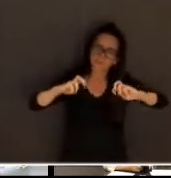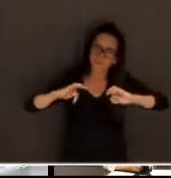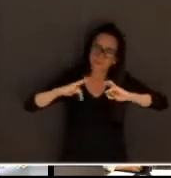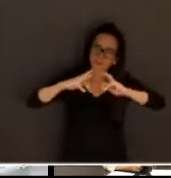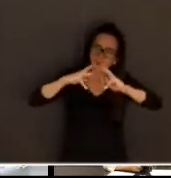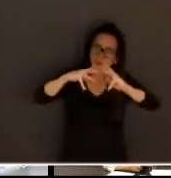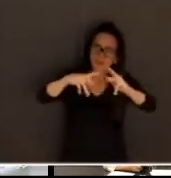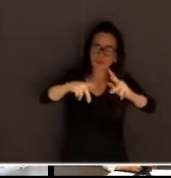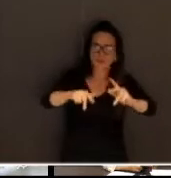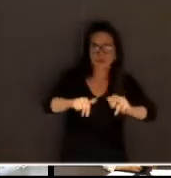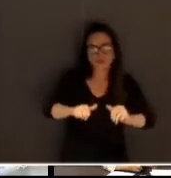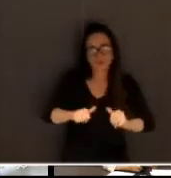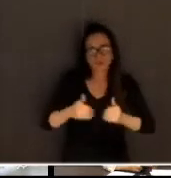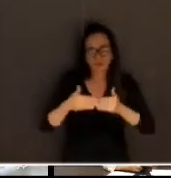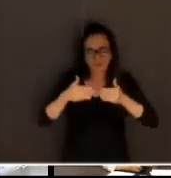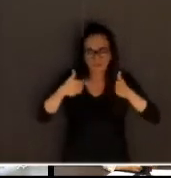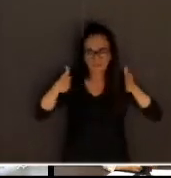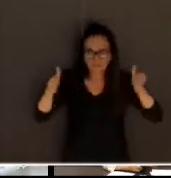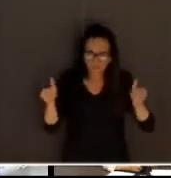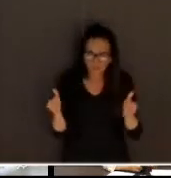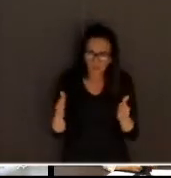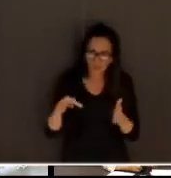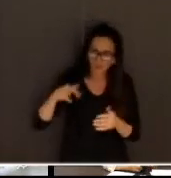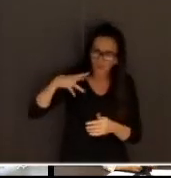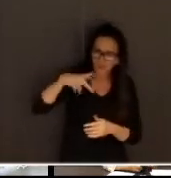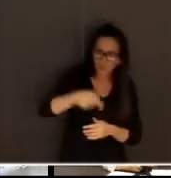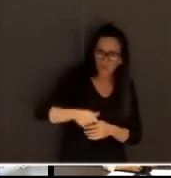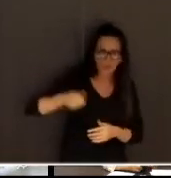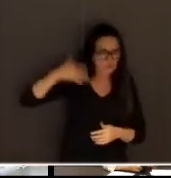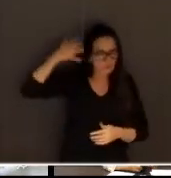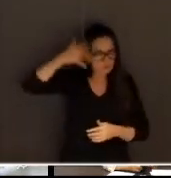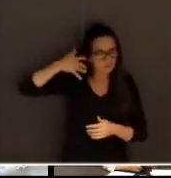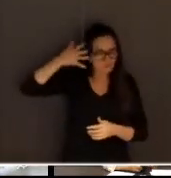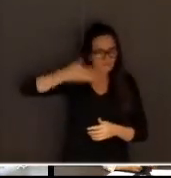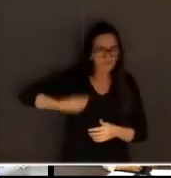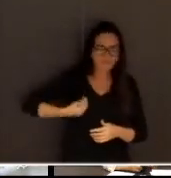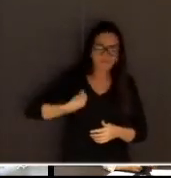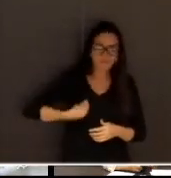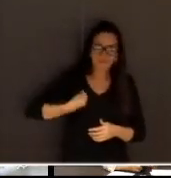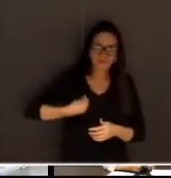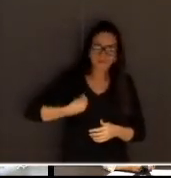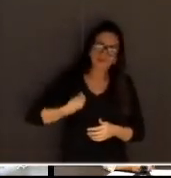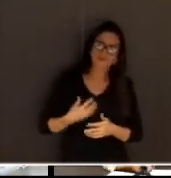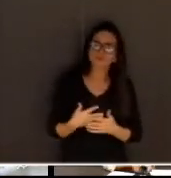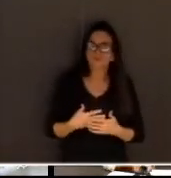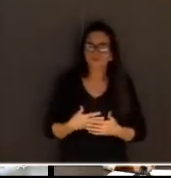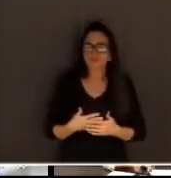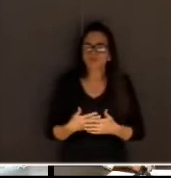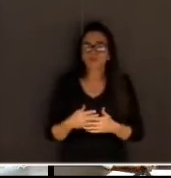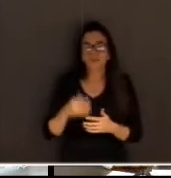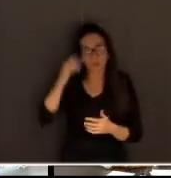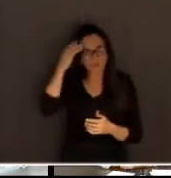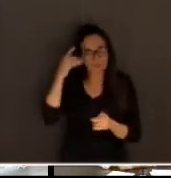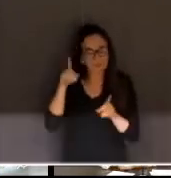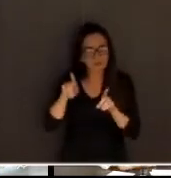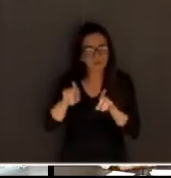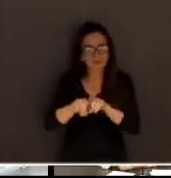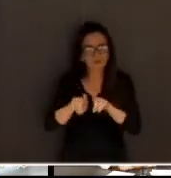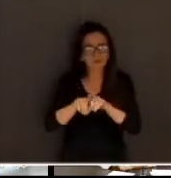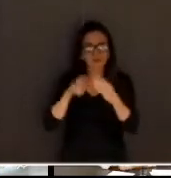e a todos os colegas que estão participando hoje e amanhã desse encontro intenso